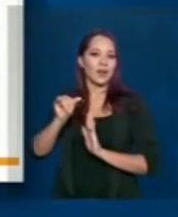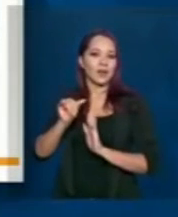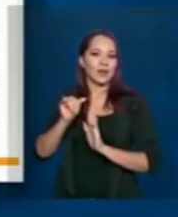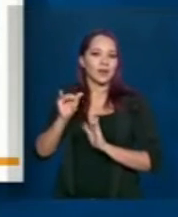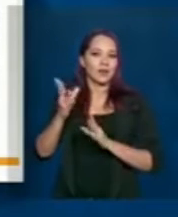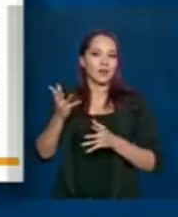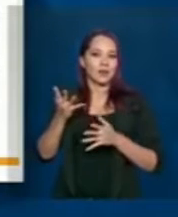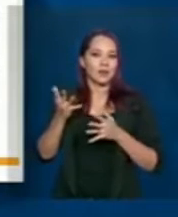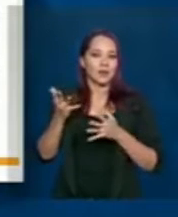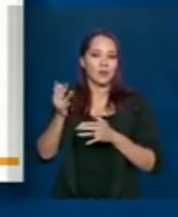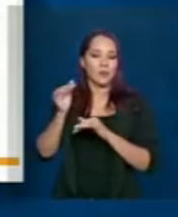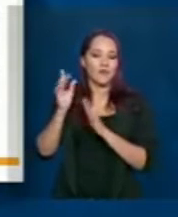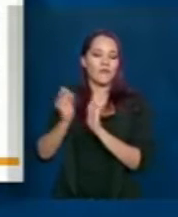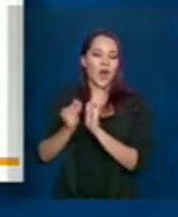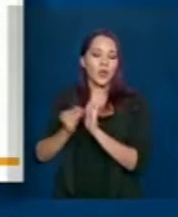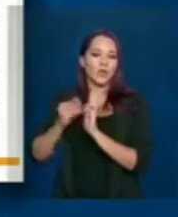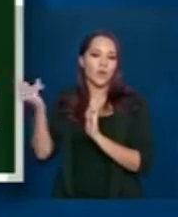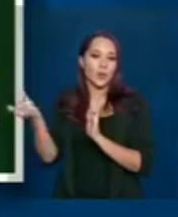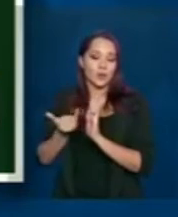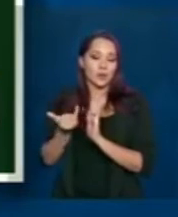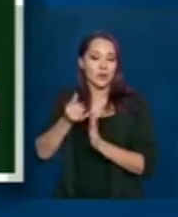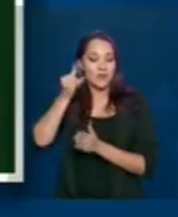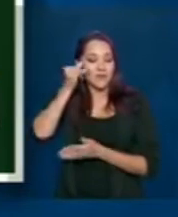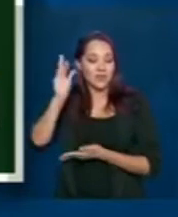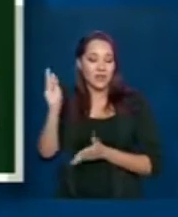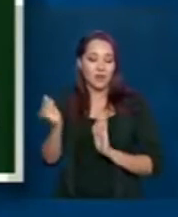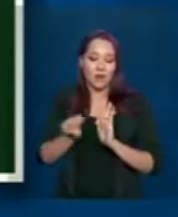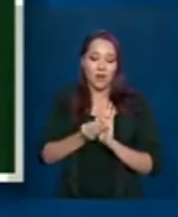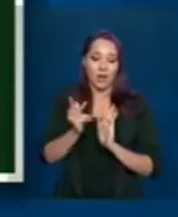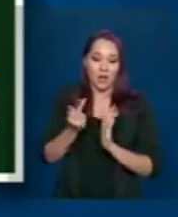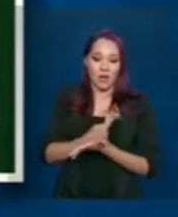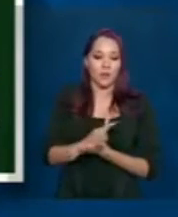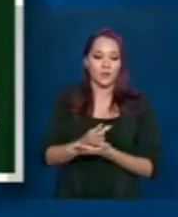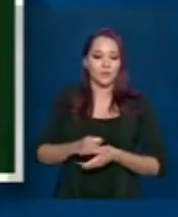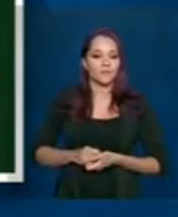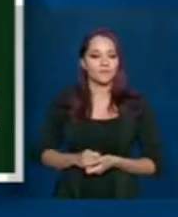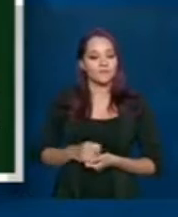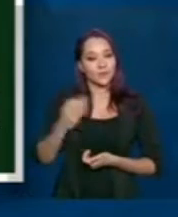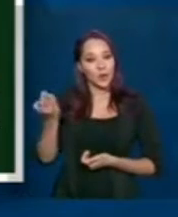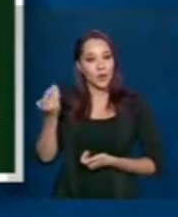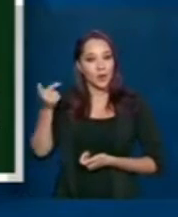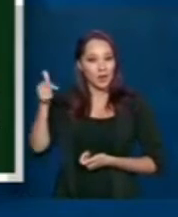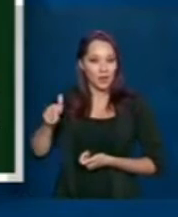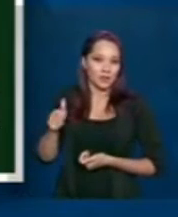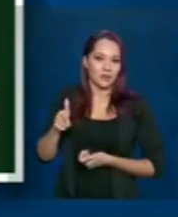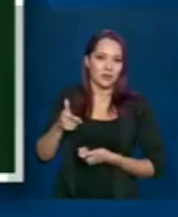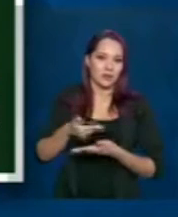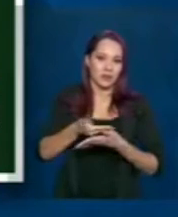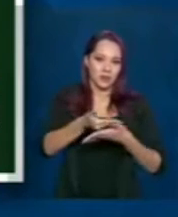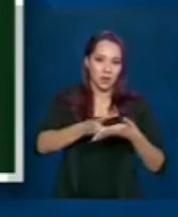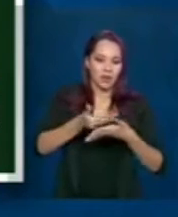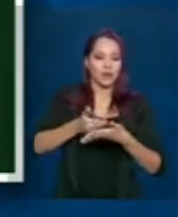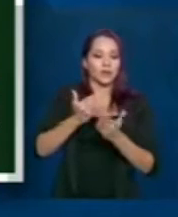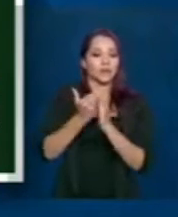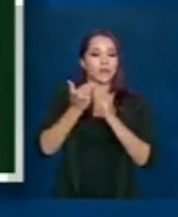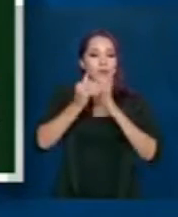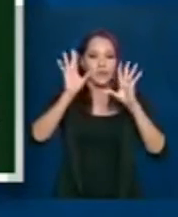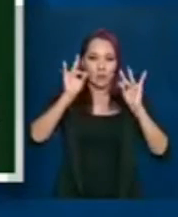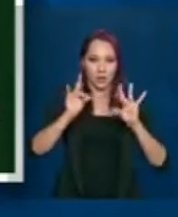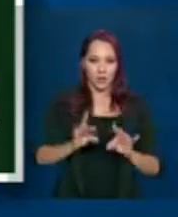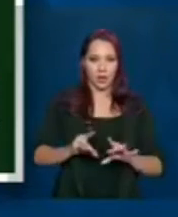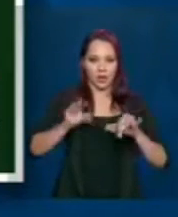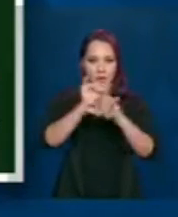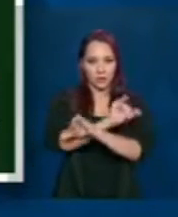desinformação. Próximo. Então, basicamente, esse boletim, ele vai estar com mais detalhes, sendo